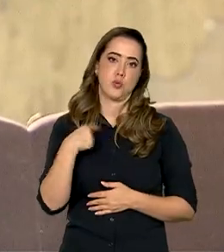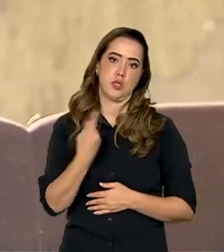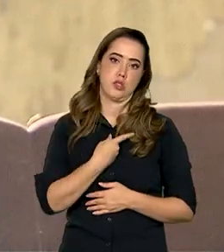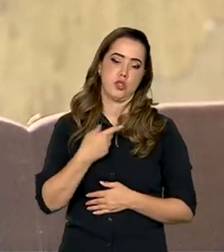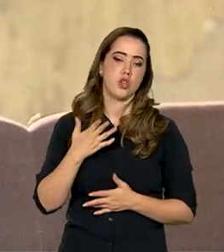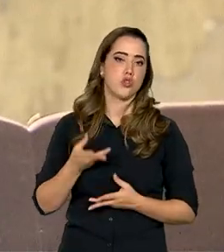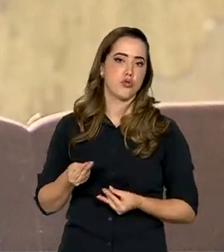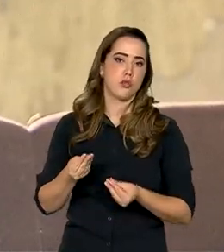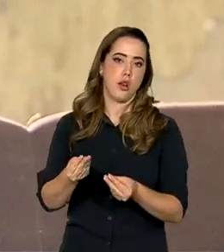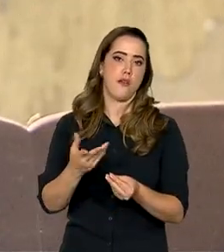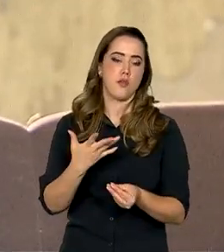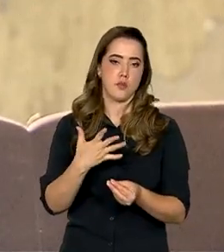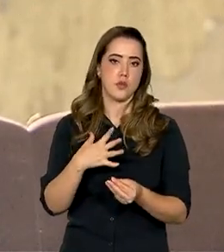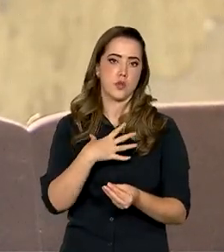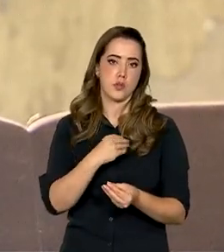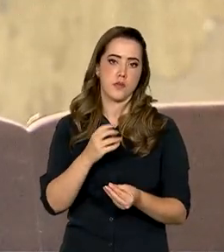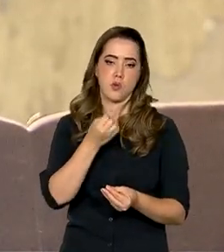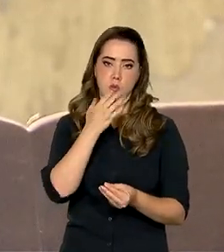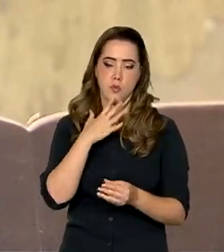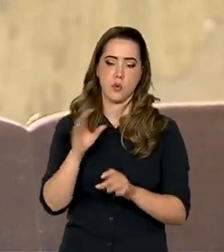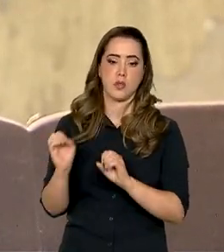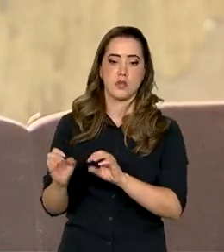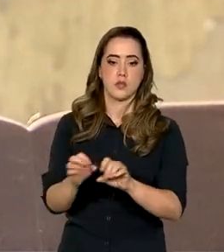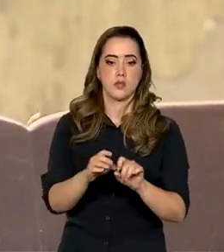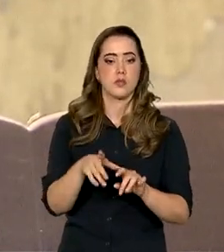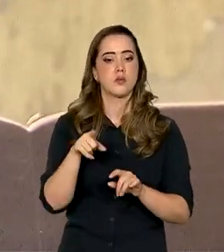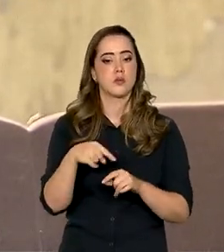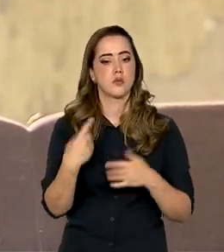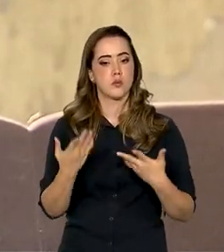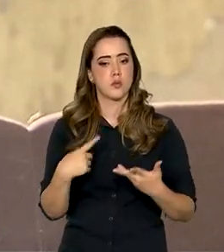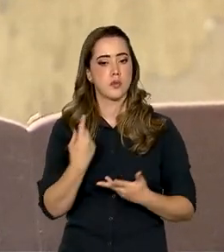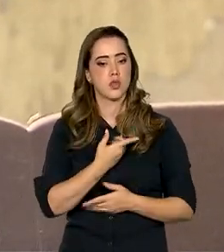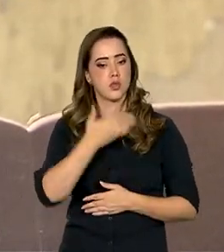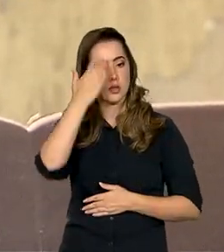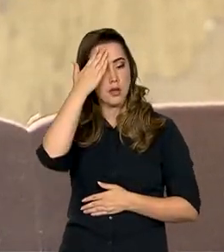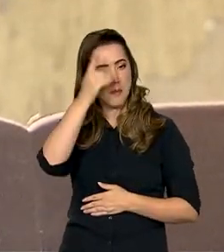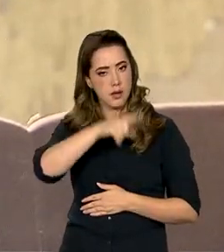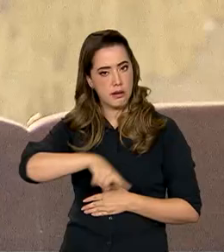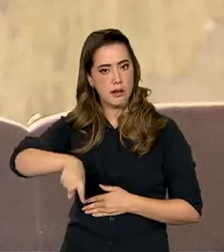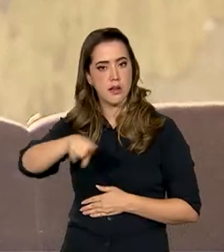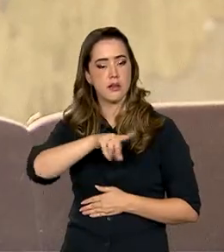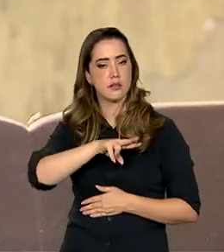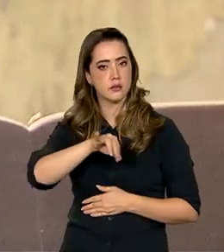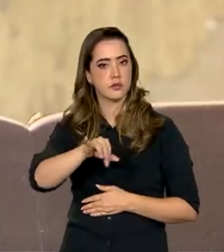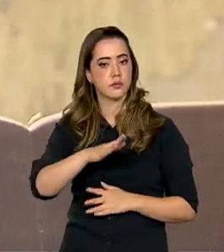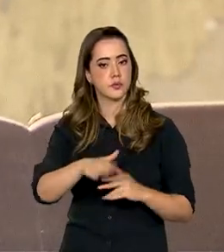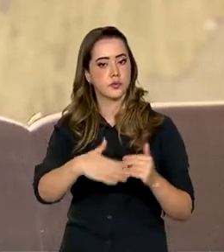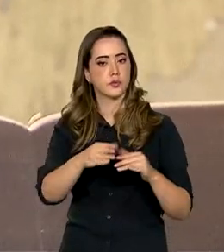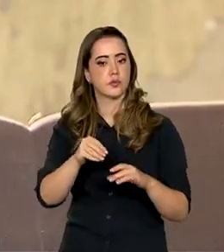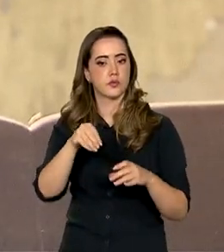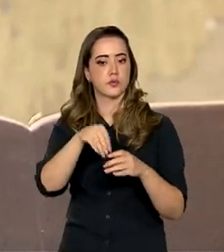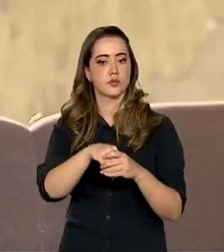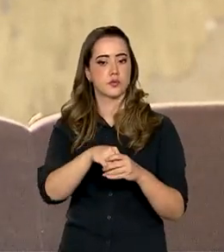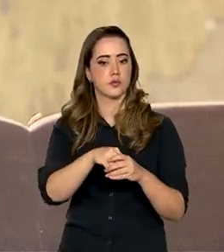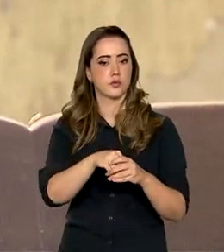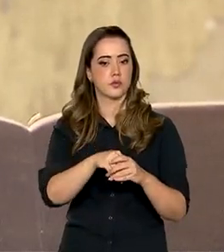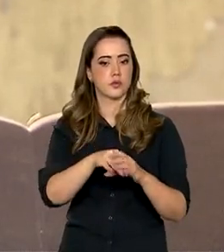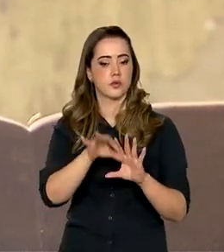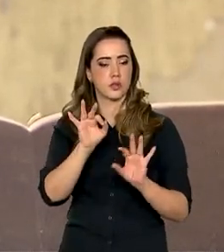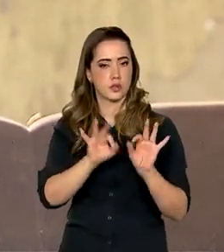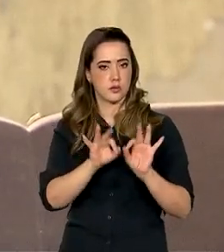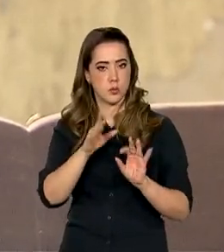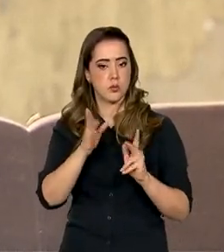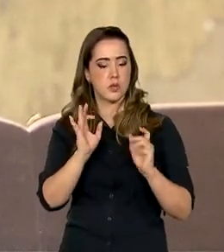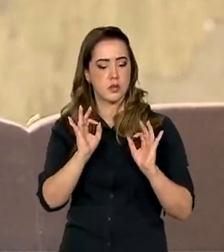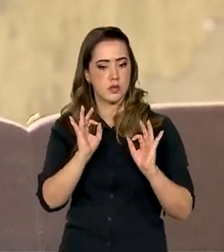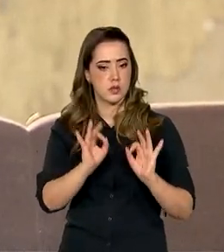justamente para os nossos filhos terem uma boa educação, justamente para a gente saber que eles estão dentro do padrão ali